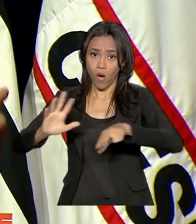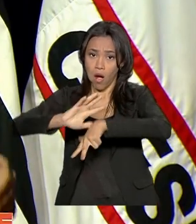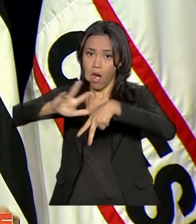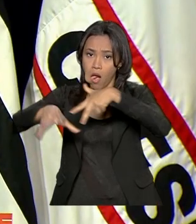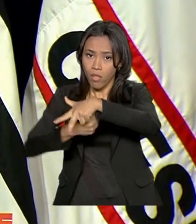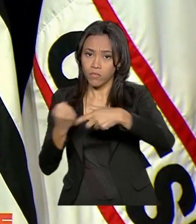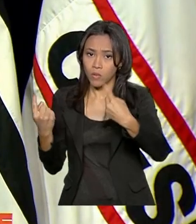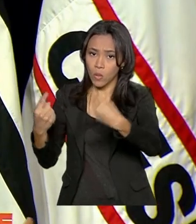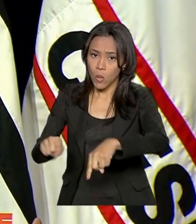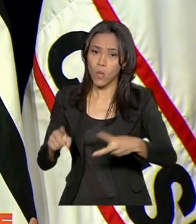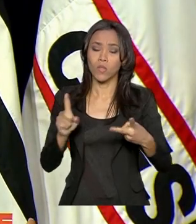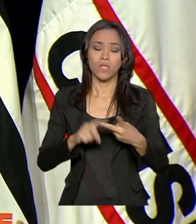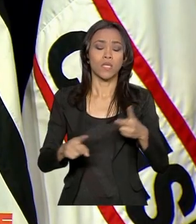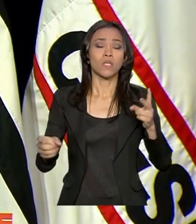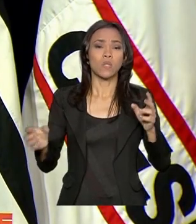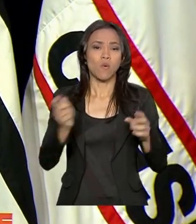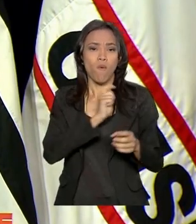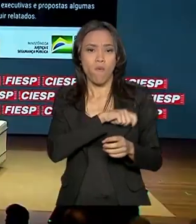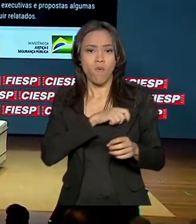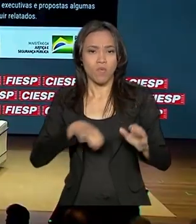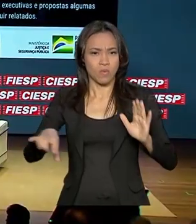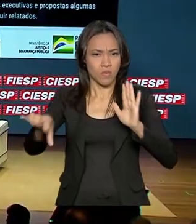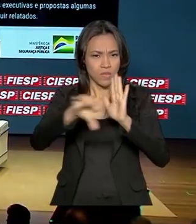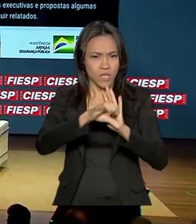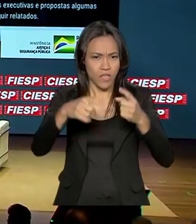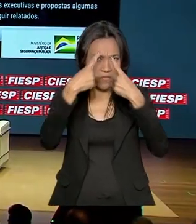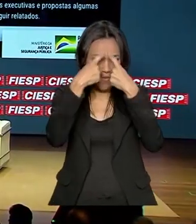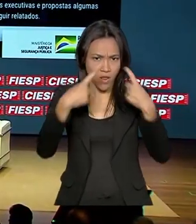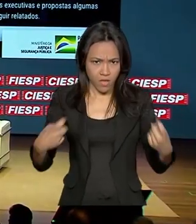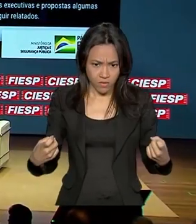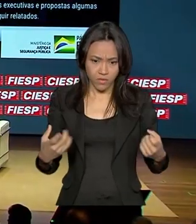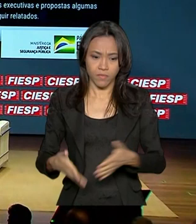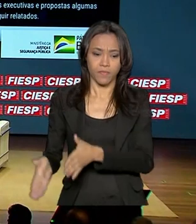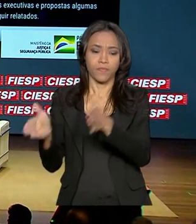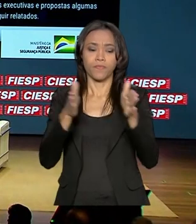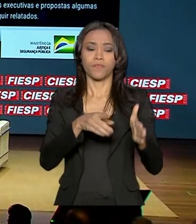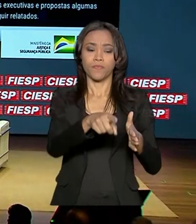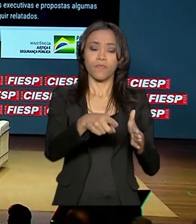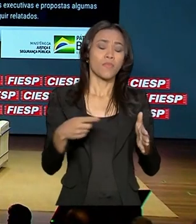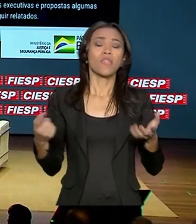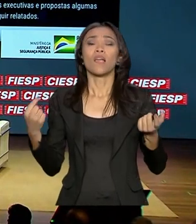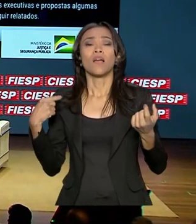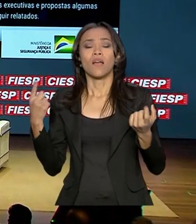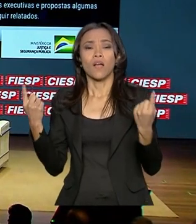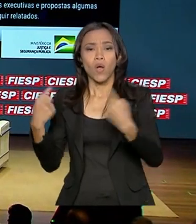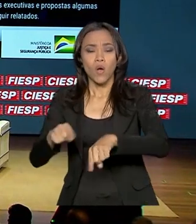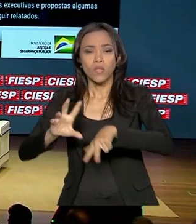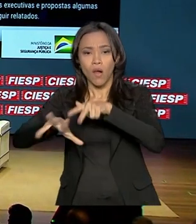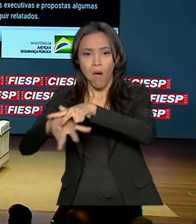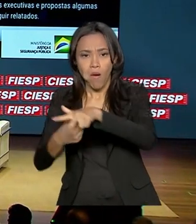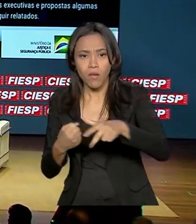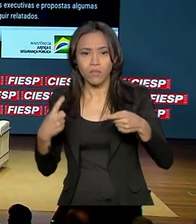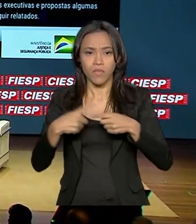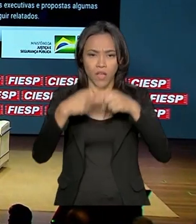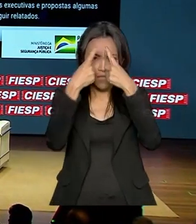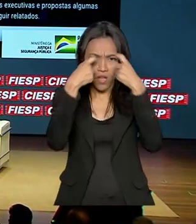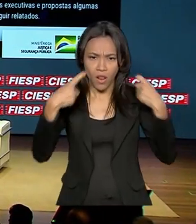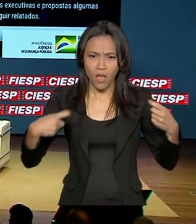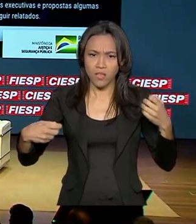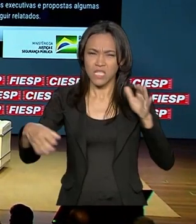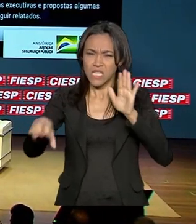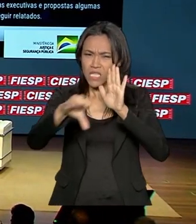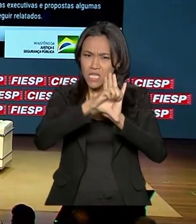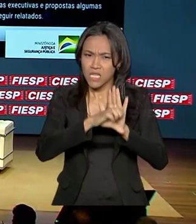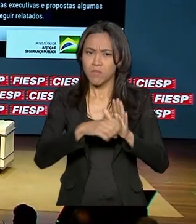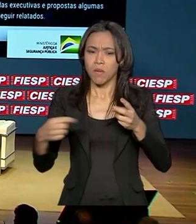organizado e à criminalidade violenta. O enfrentamento da corrupção, crime organizado e da criminalidade violenta também